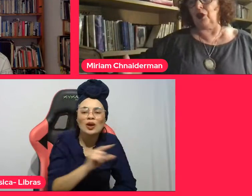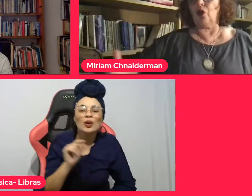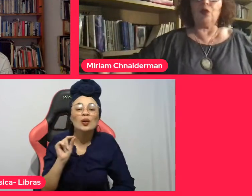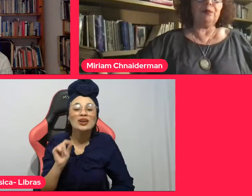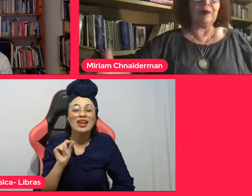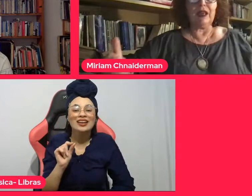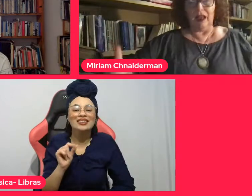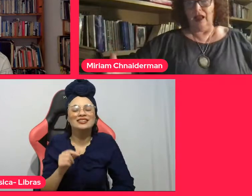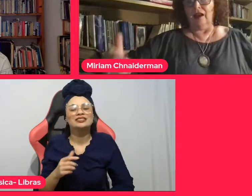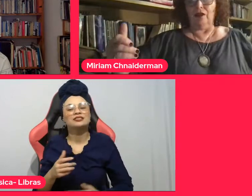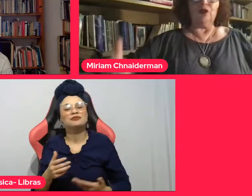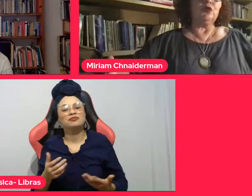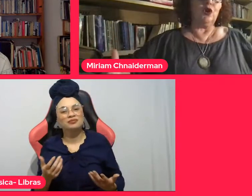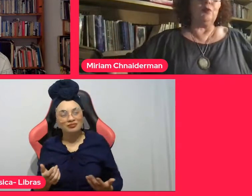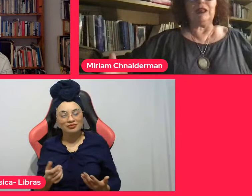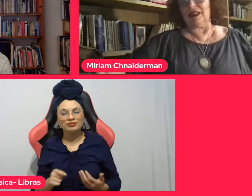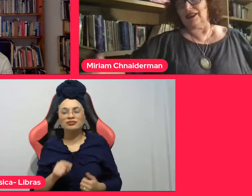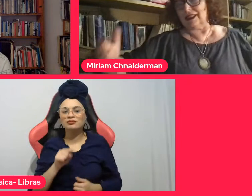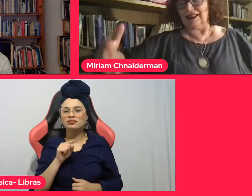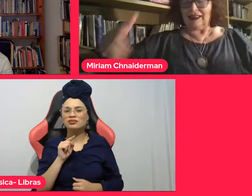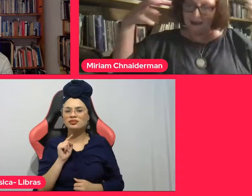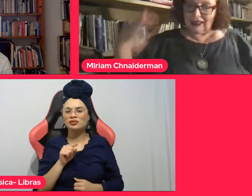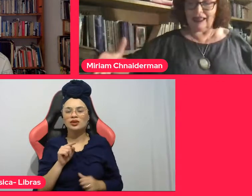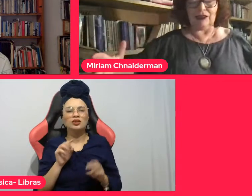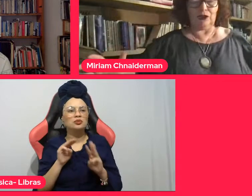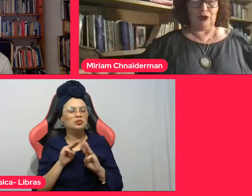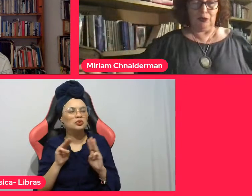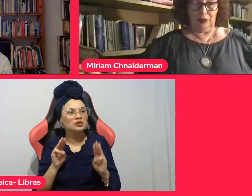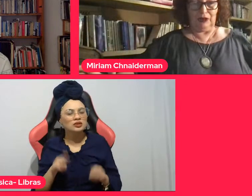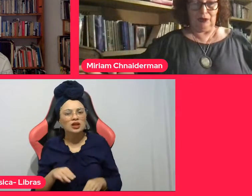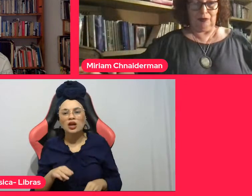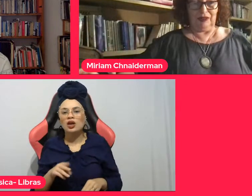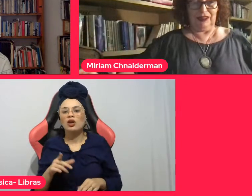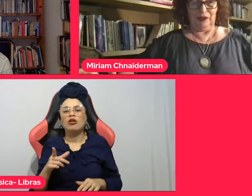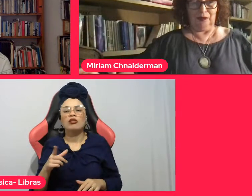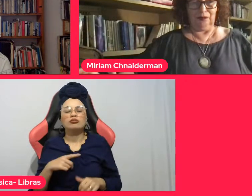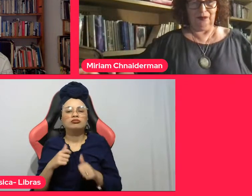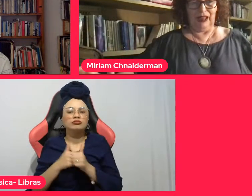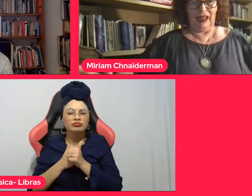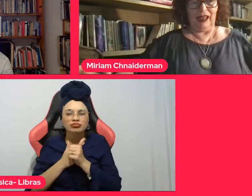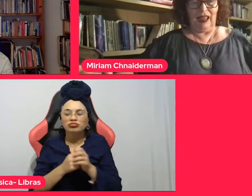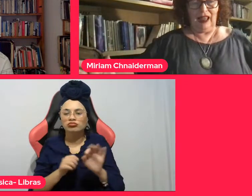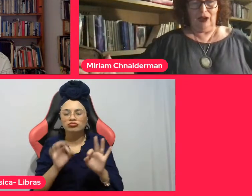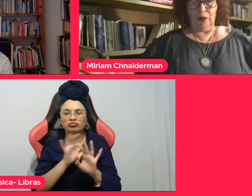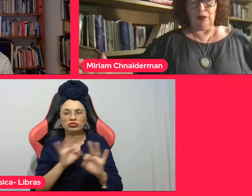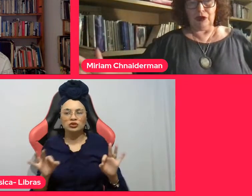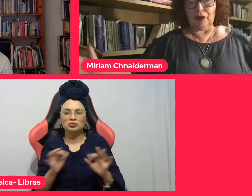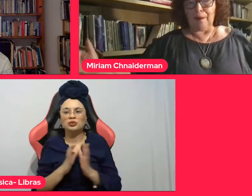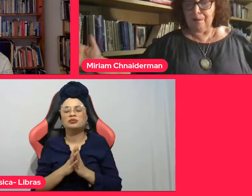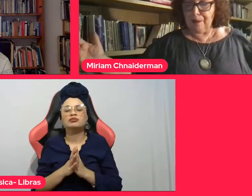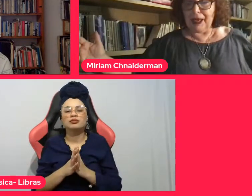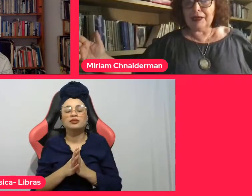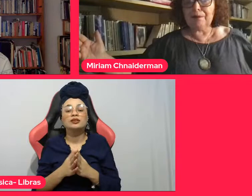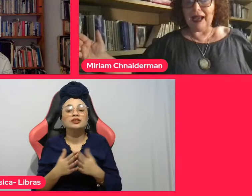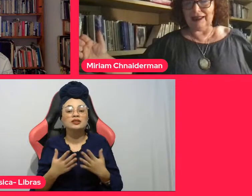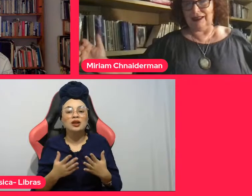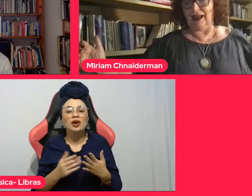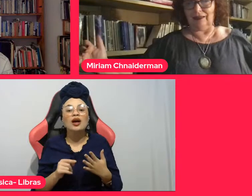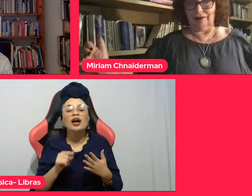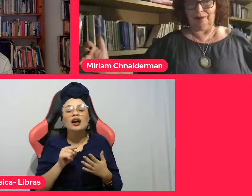museu que rompe com o como a gente entende tradicionalmente o museu. O museu é